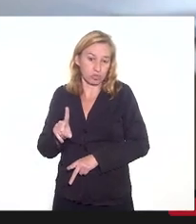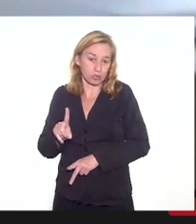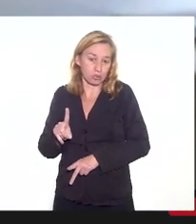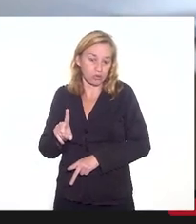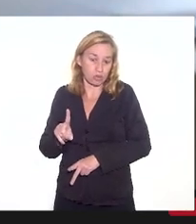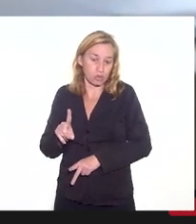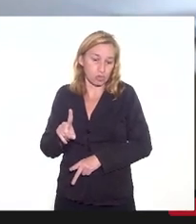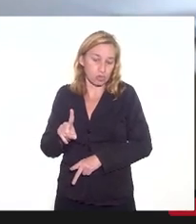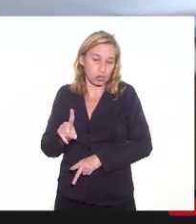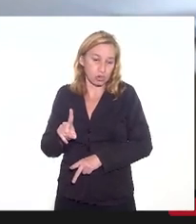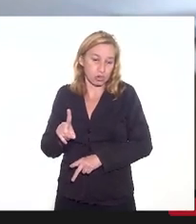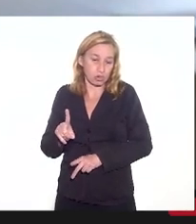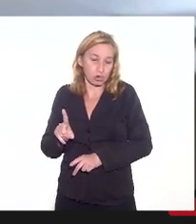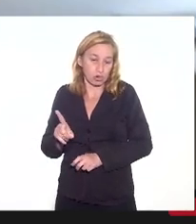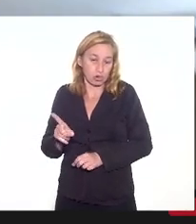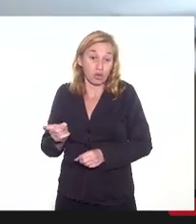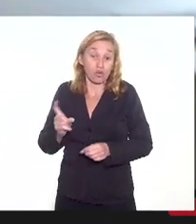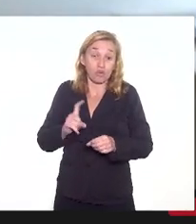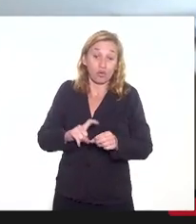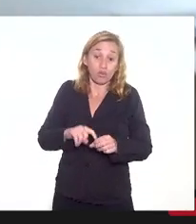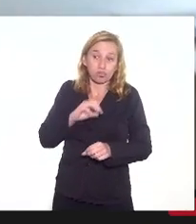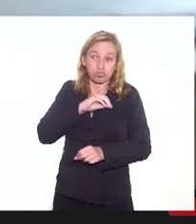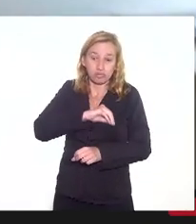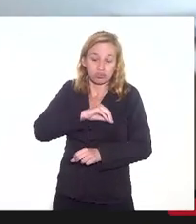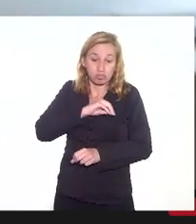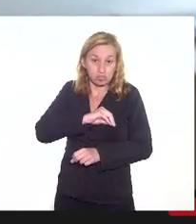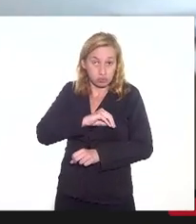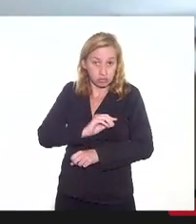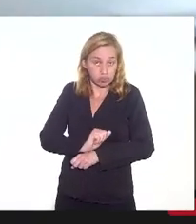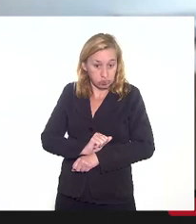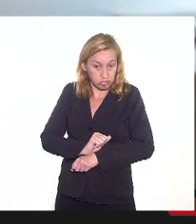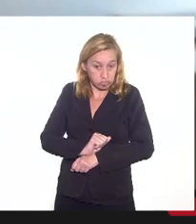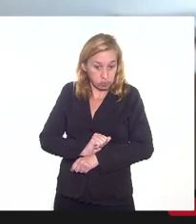reposição salarial, preceito